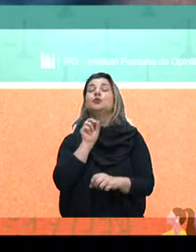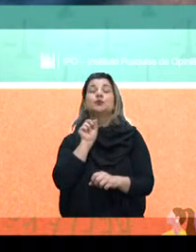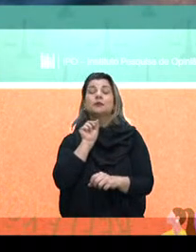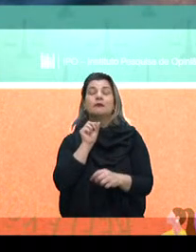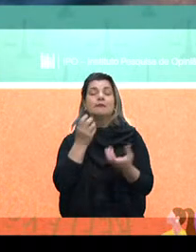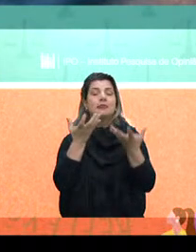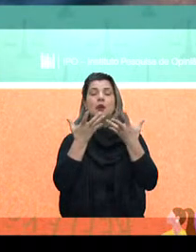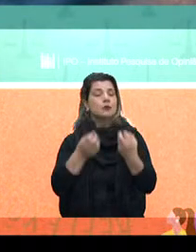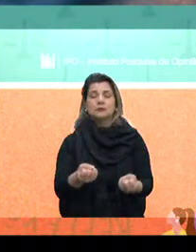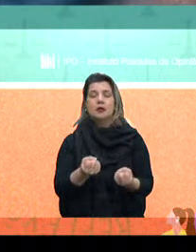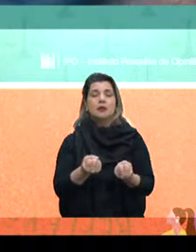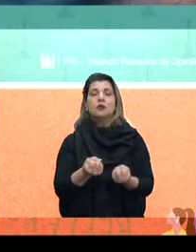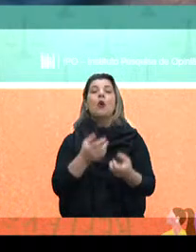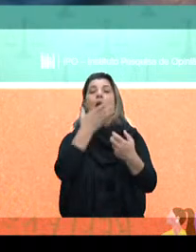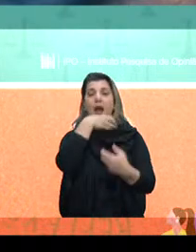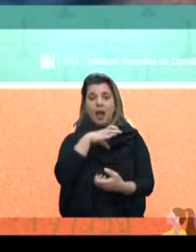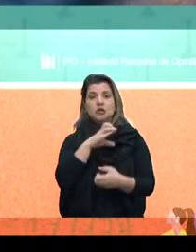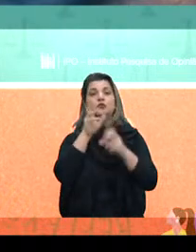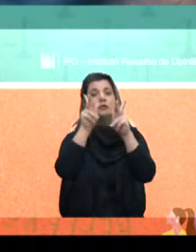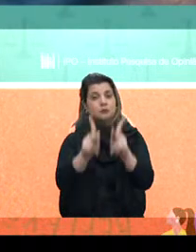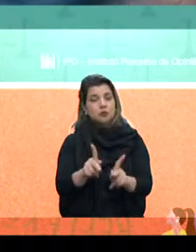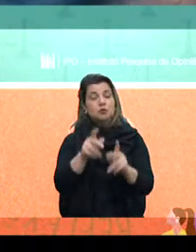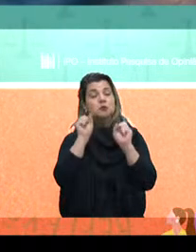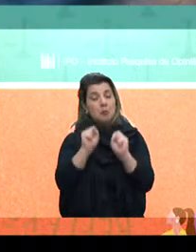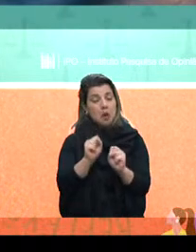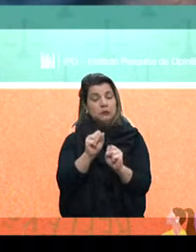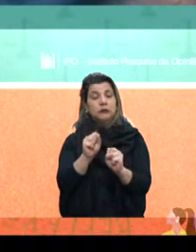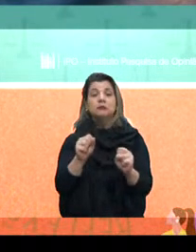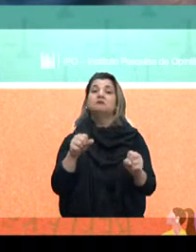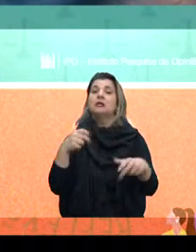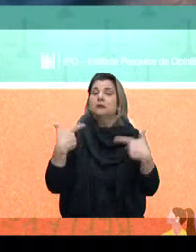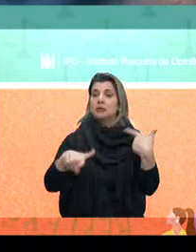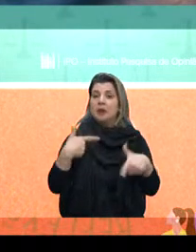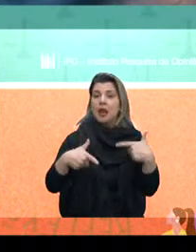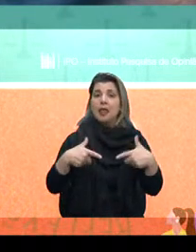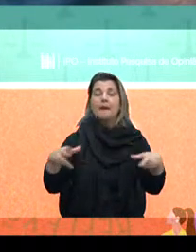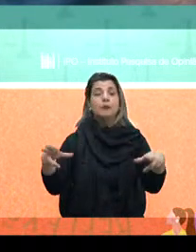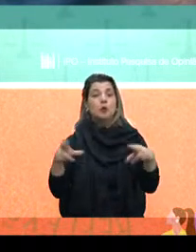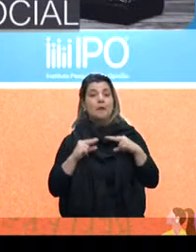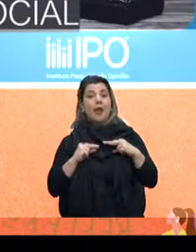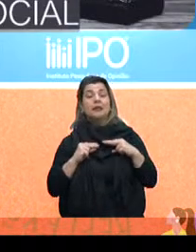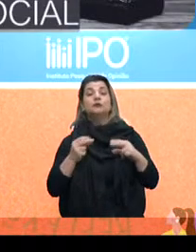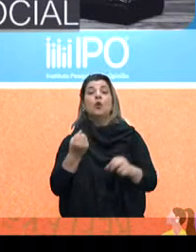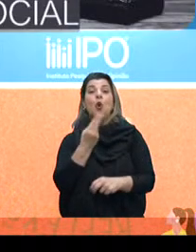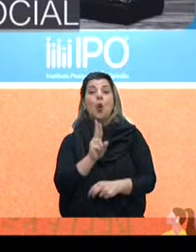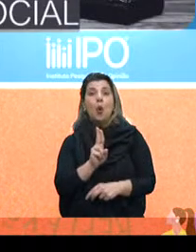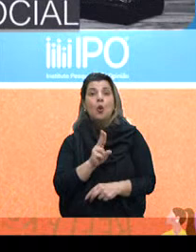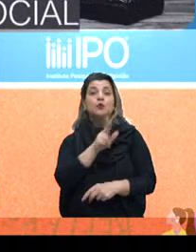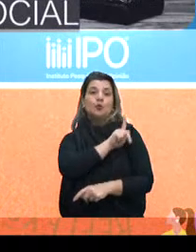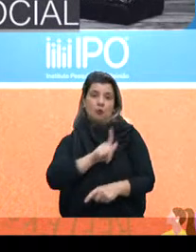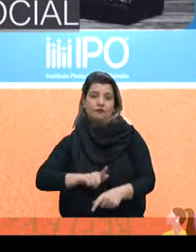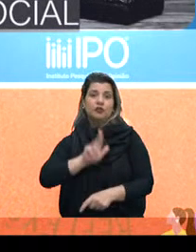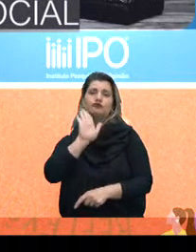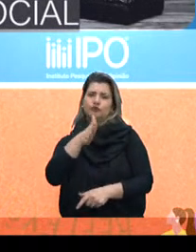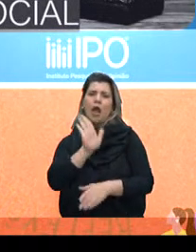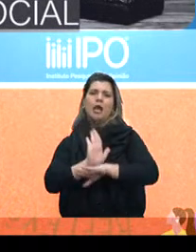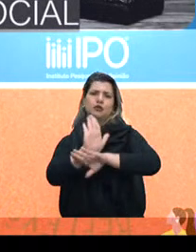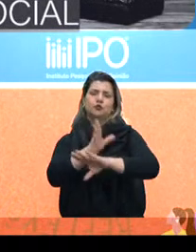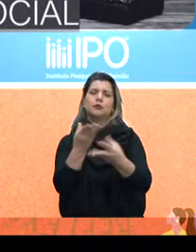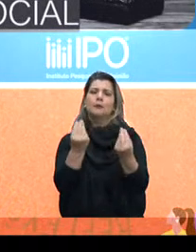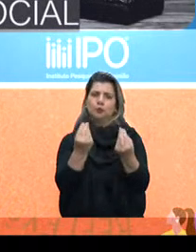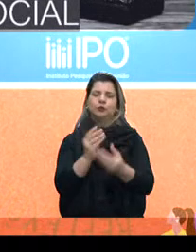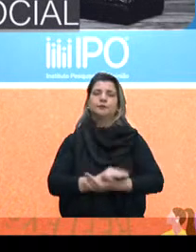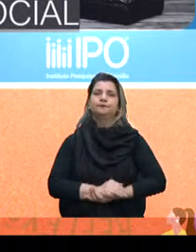acham que as pessoas podem trabalhar por mérito, ou que o governo já faz muito assistencialismo. Vamos lá. Nós